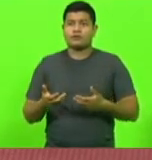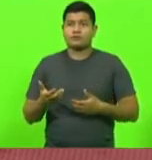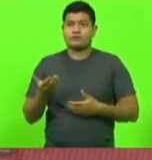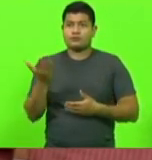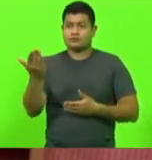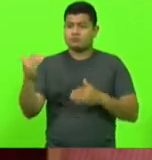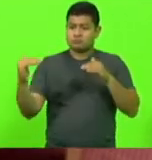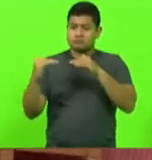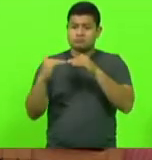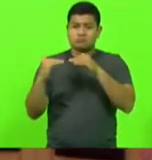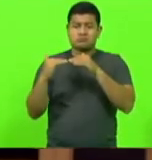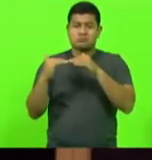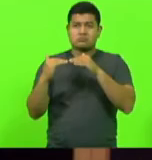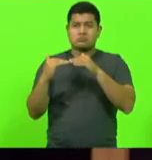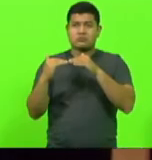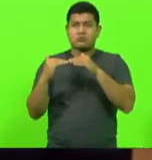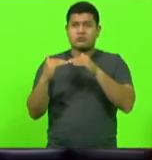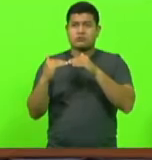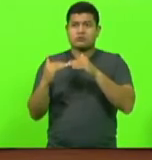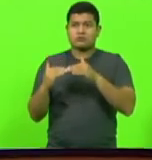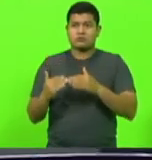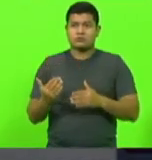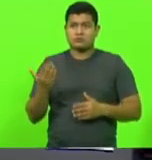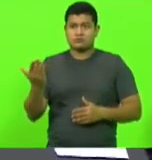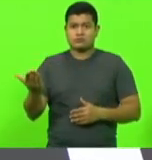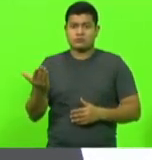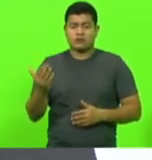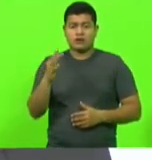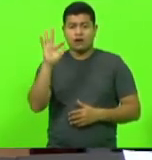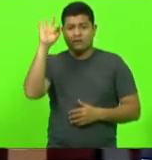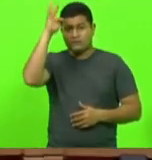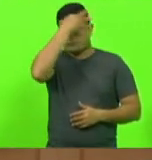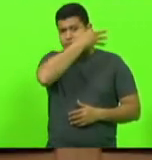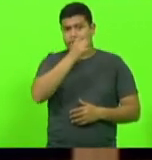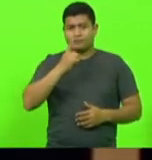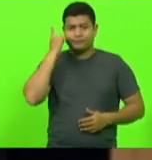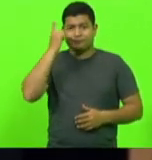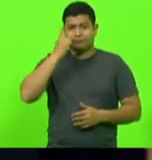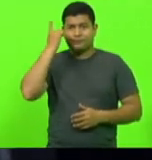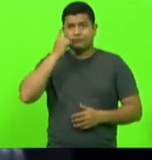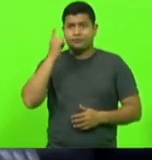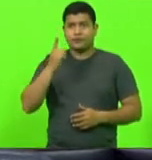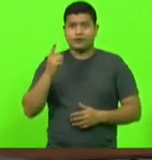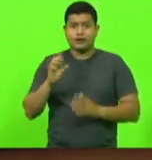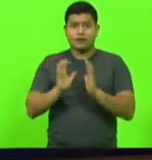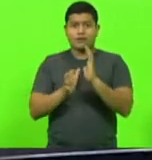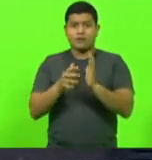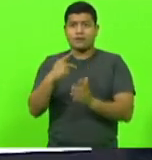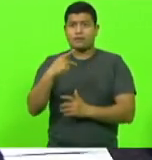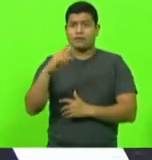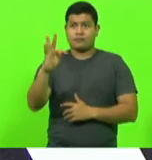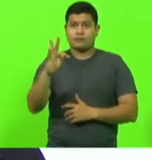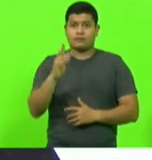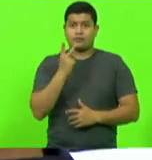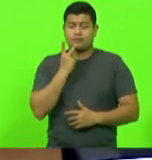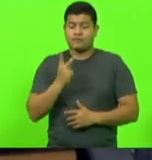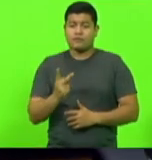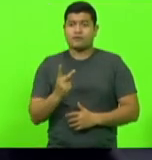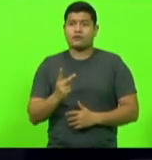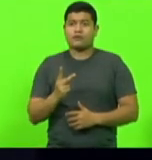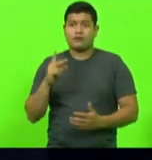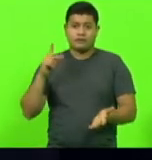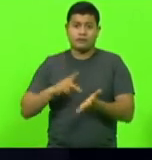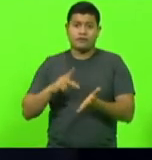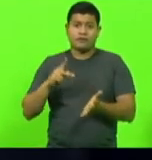compactuar com o nosso querido Fabiano, deputado Fabiano, do PT, e quando disse que realmente não está